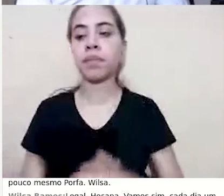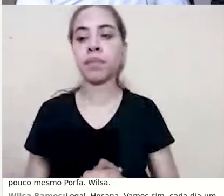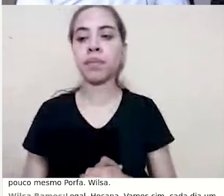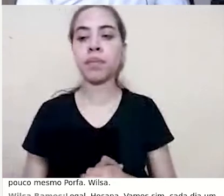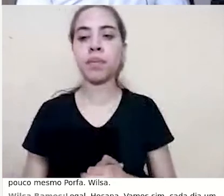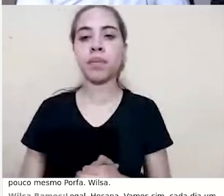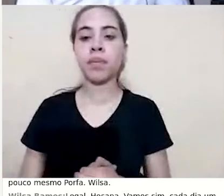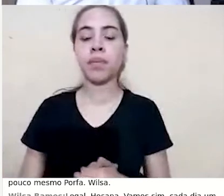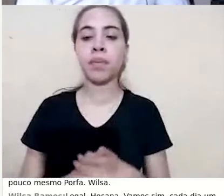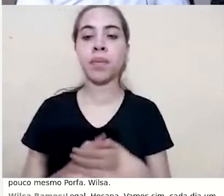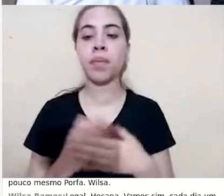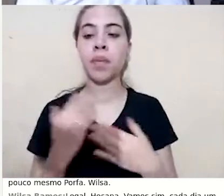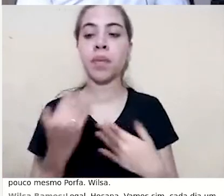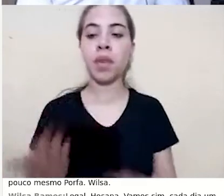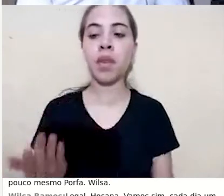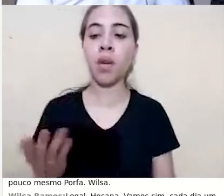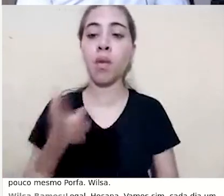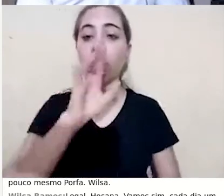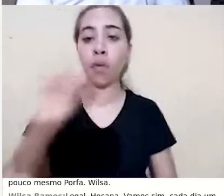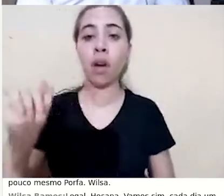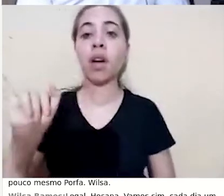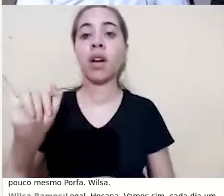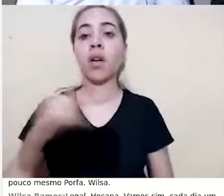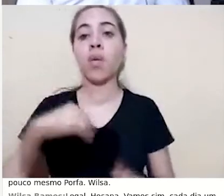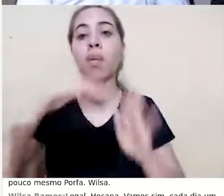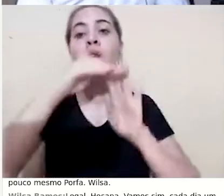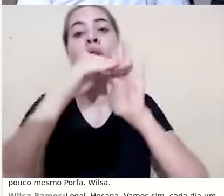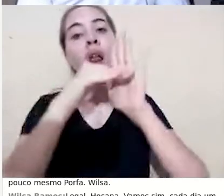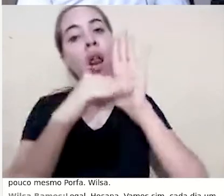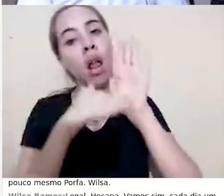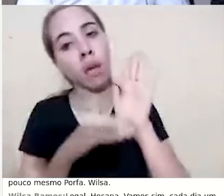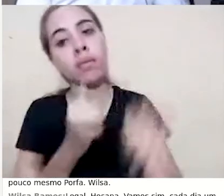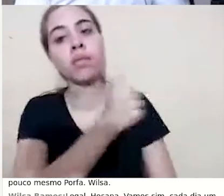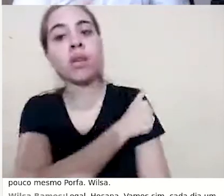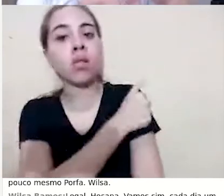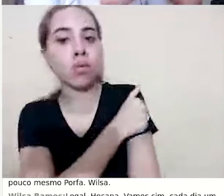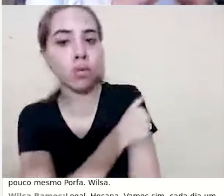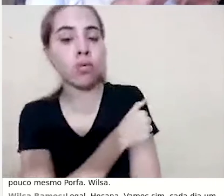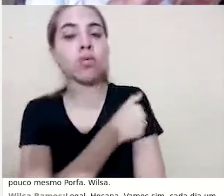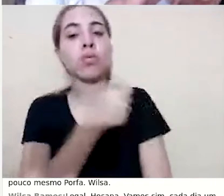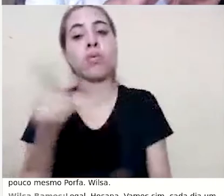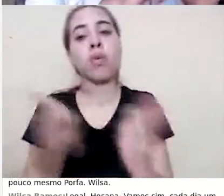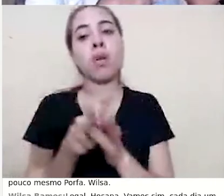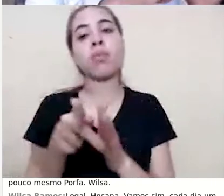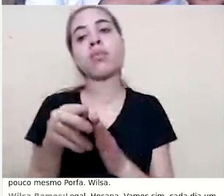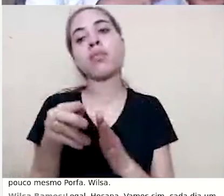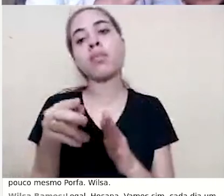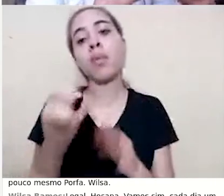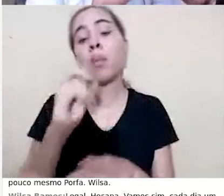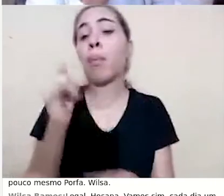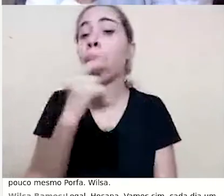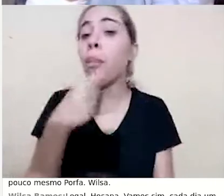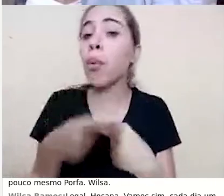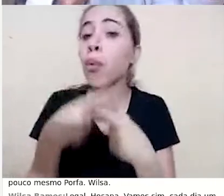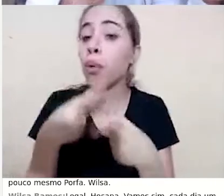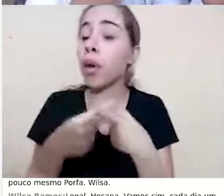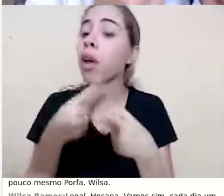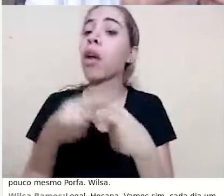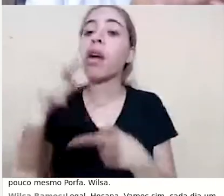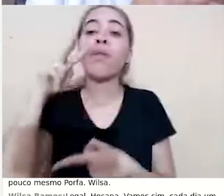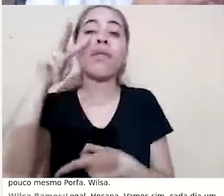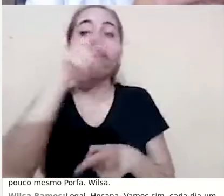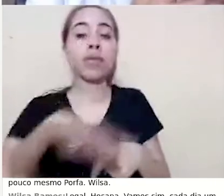então ele vai dar para mim uma lista dos alunos para aquele recurso, porque na ferramenta de visualizações eu vejo